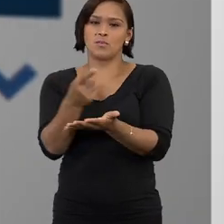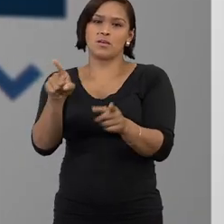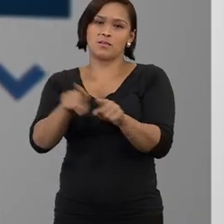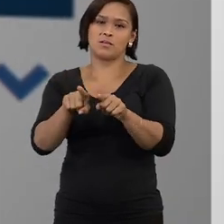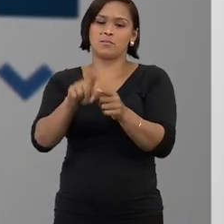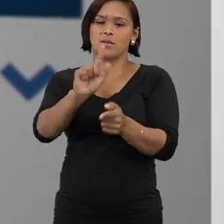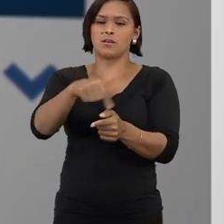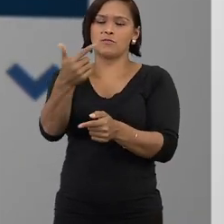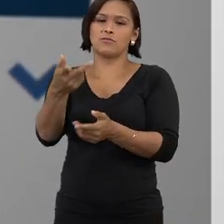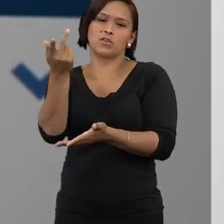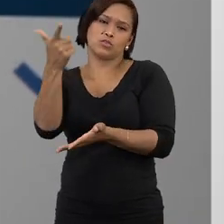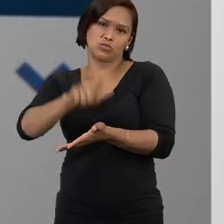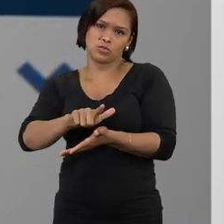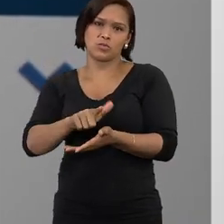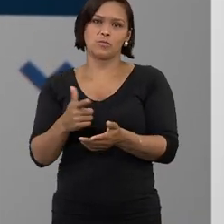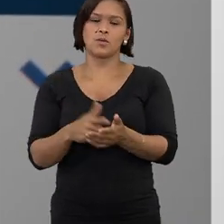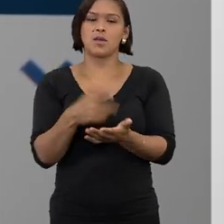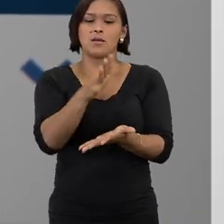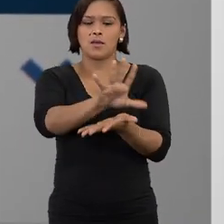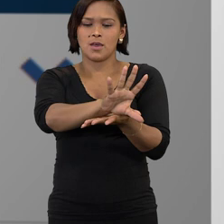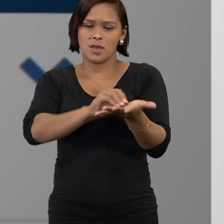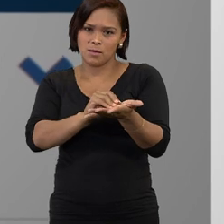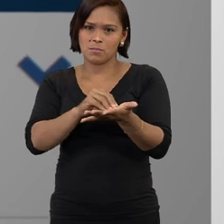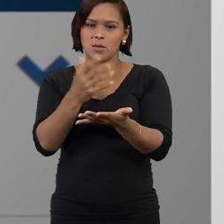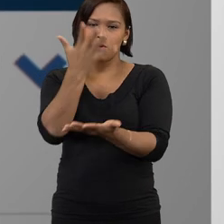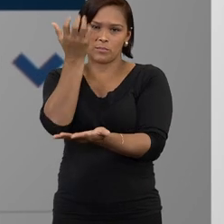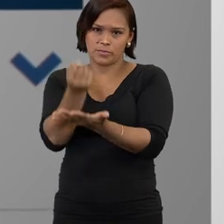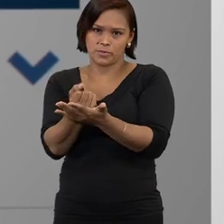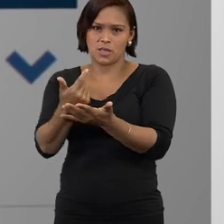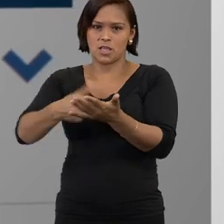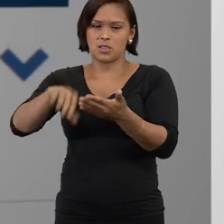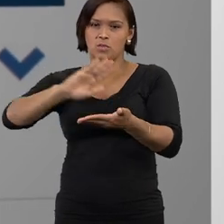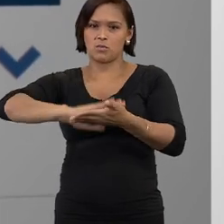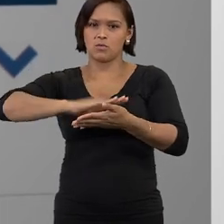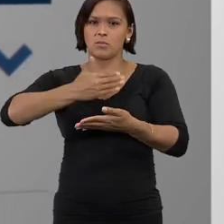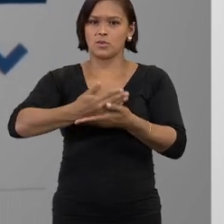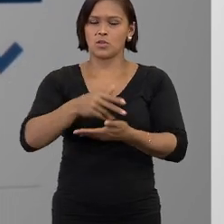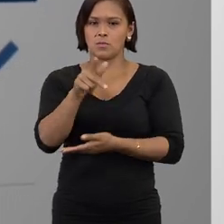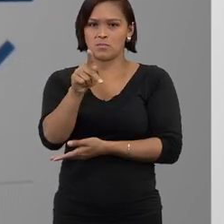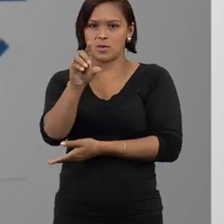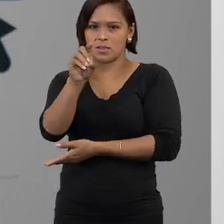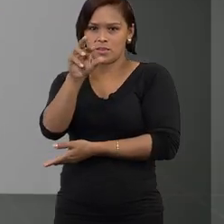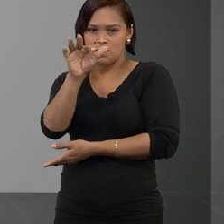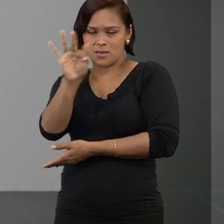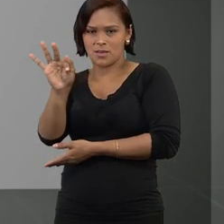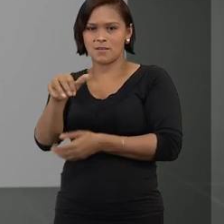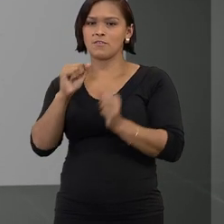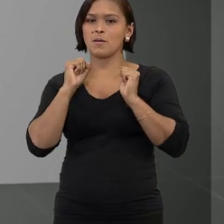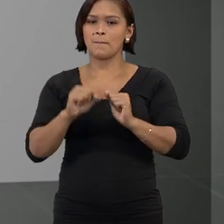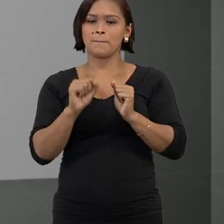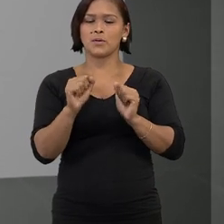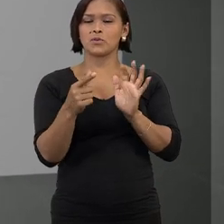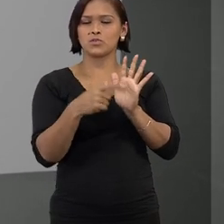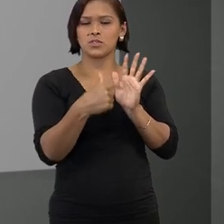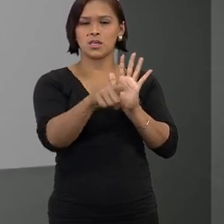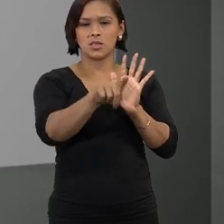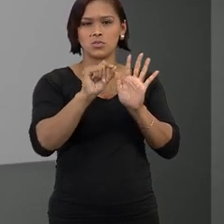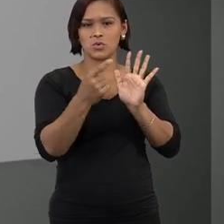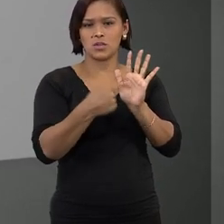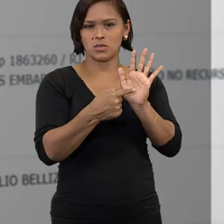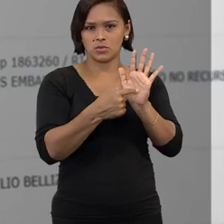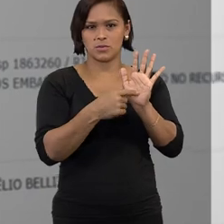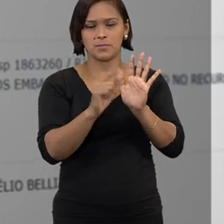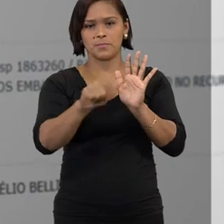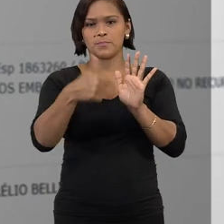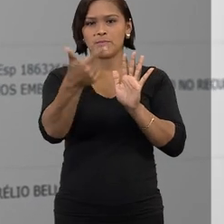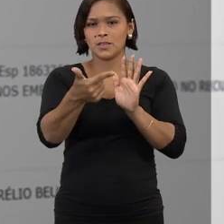Para imprimir ou salvar documento no computador em formato PDF, é só selecionar essa outra opção. E você tem todas essas